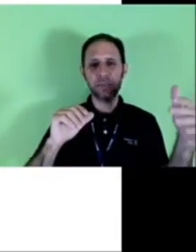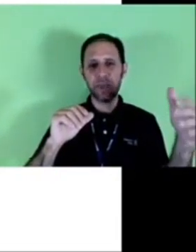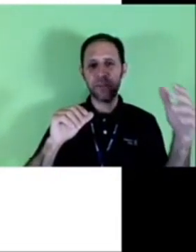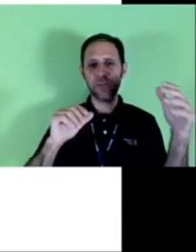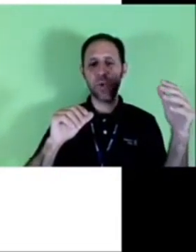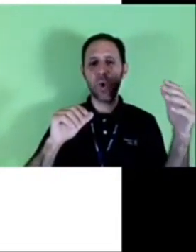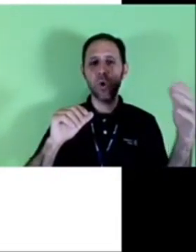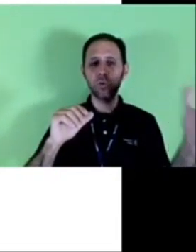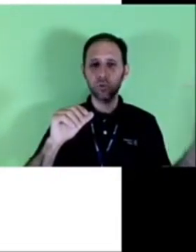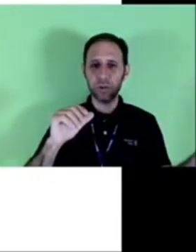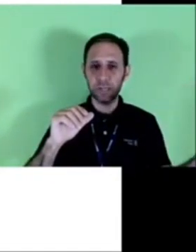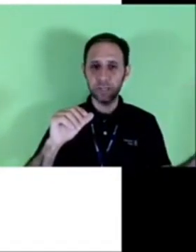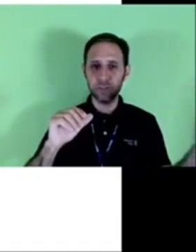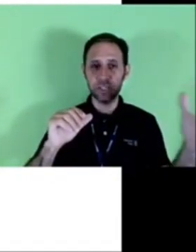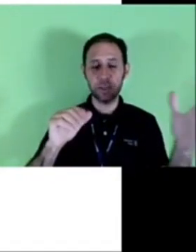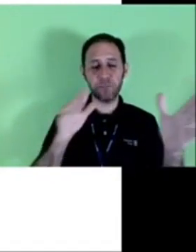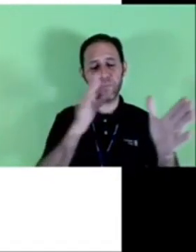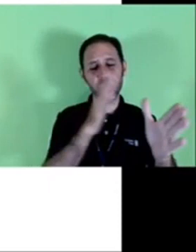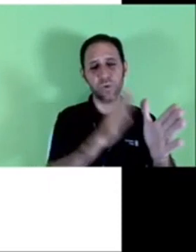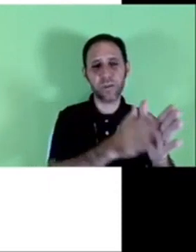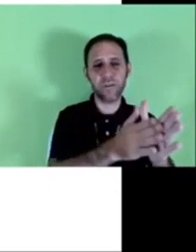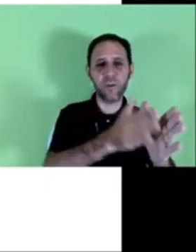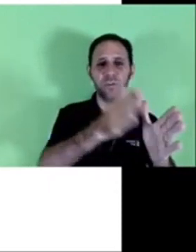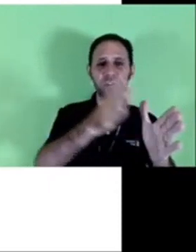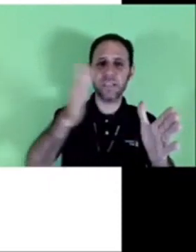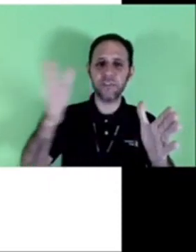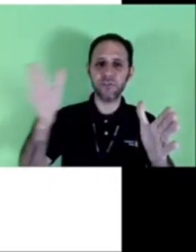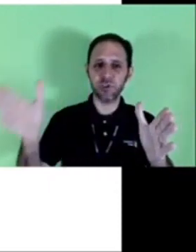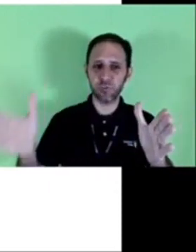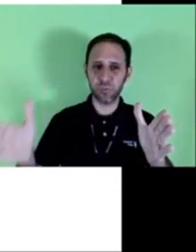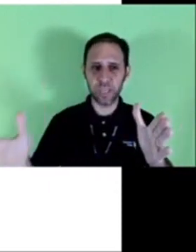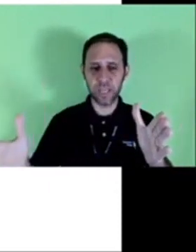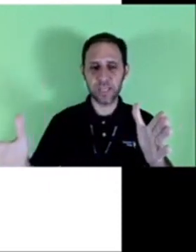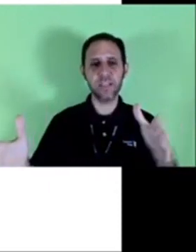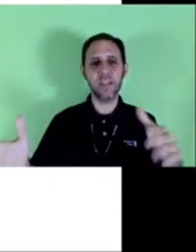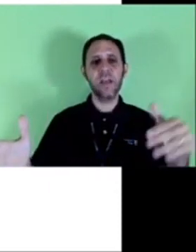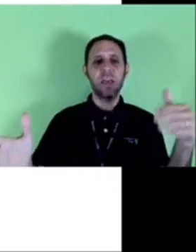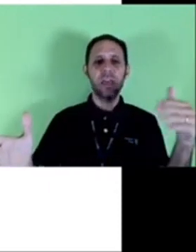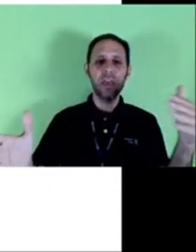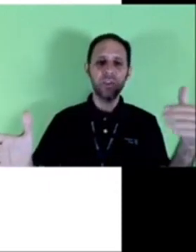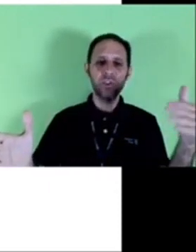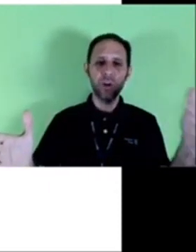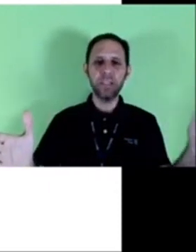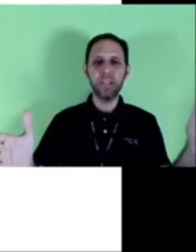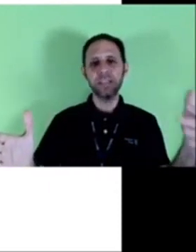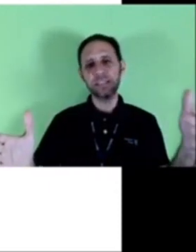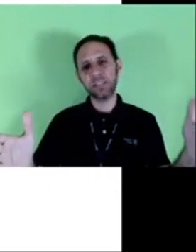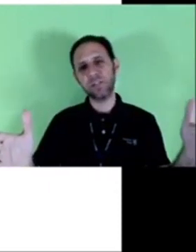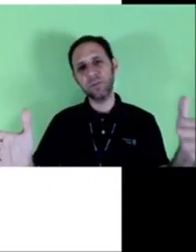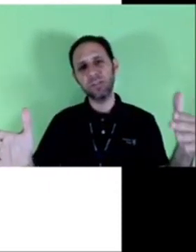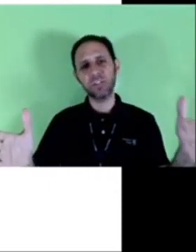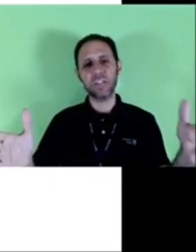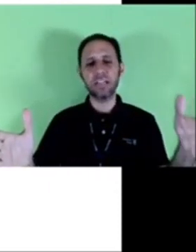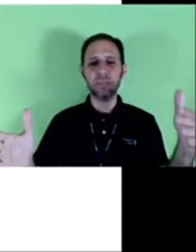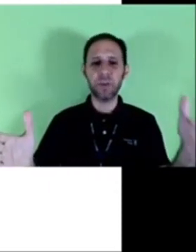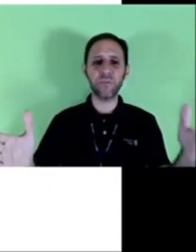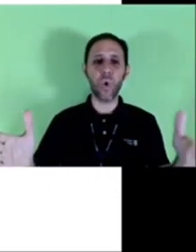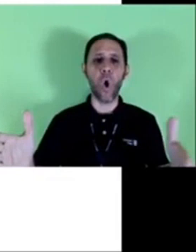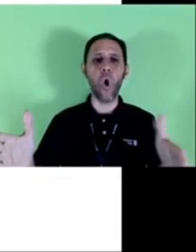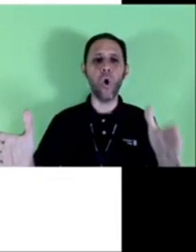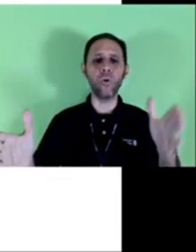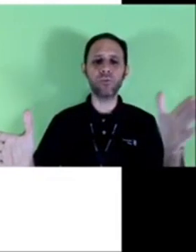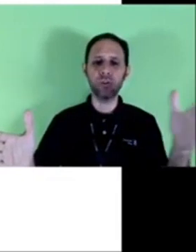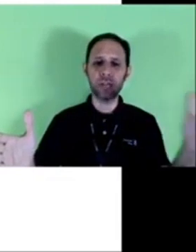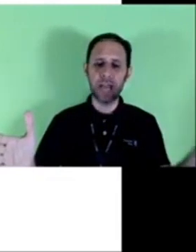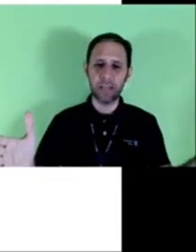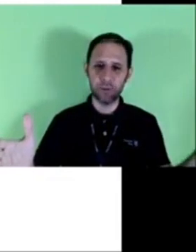identidade, CPF do outorgante, ou seja, a pessoa que vai conceder os seus poderes. E nome, endereço, estado civil, identidade, CPF